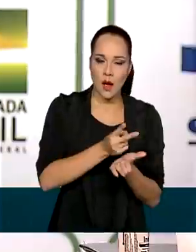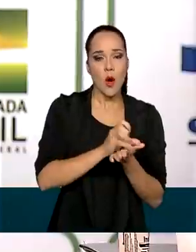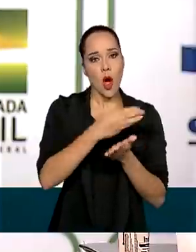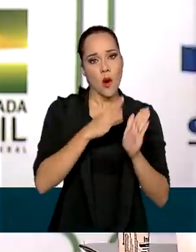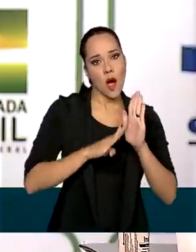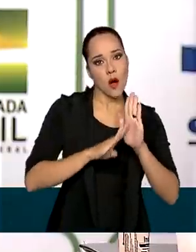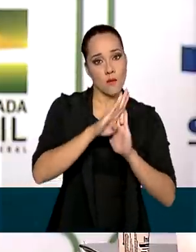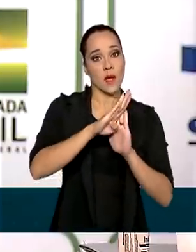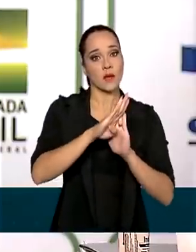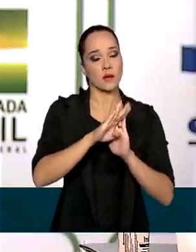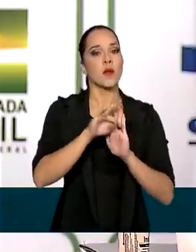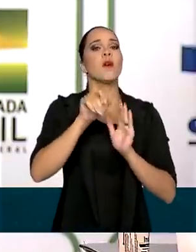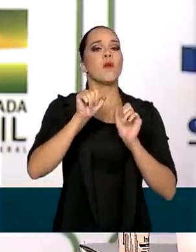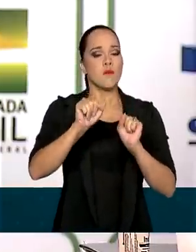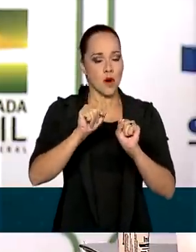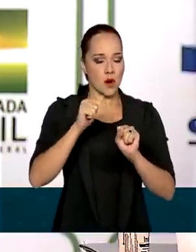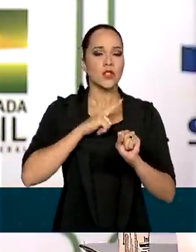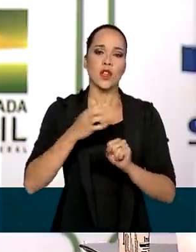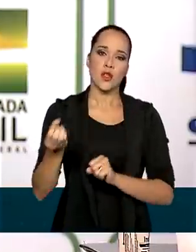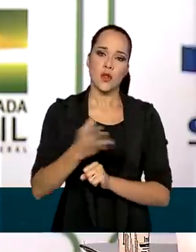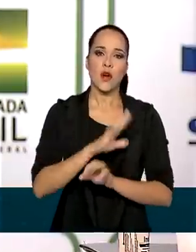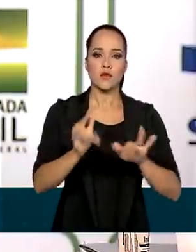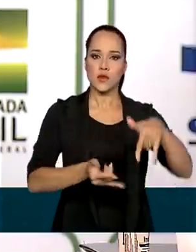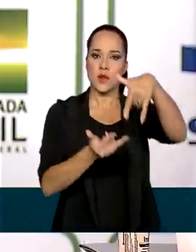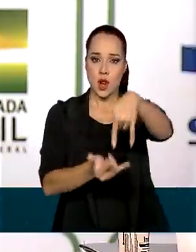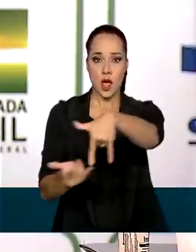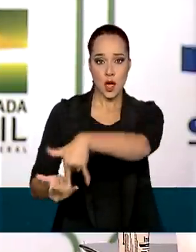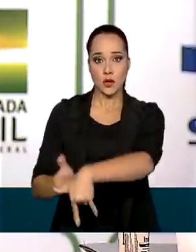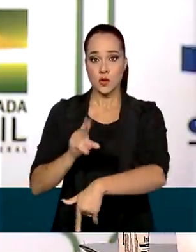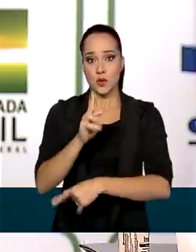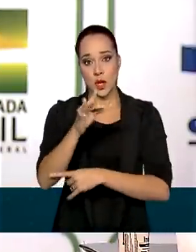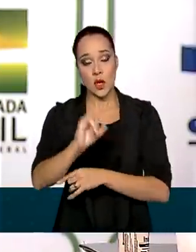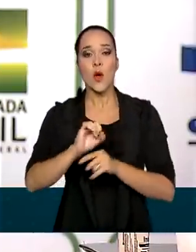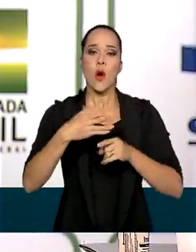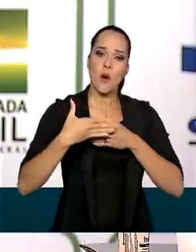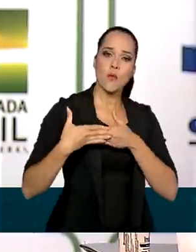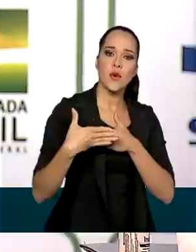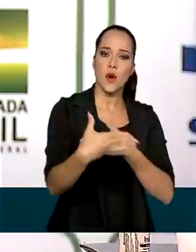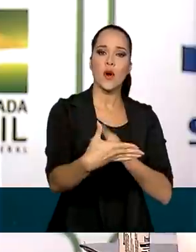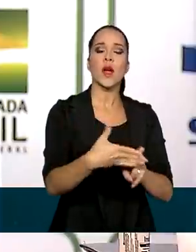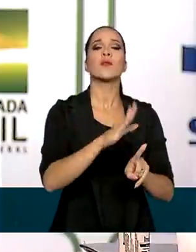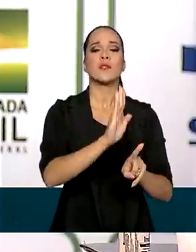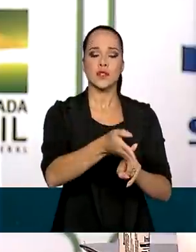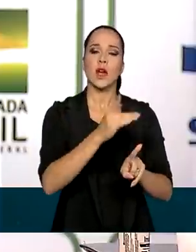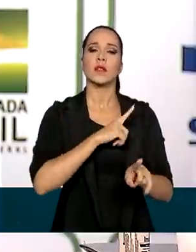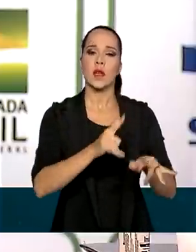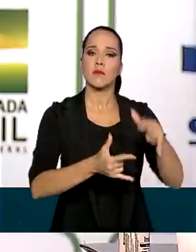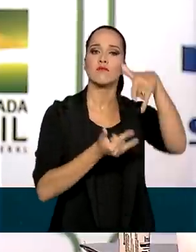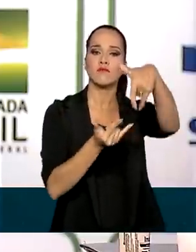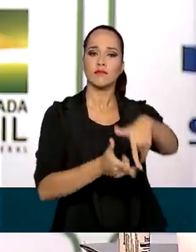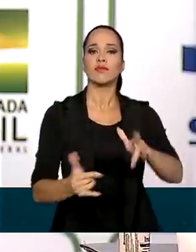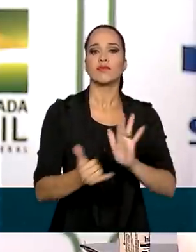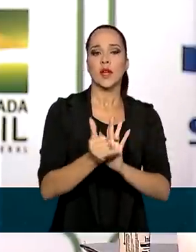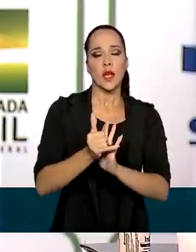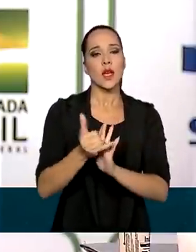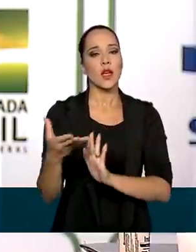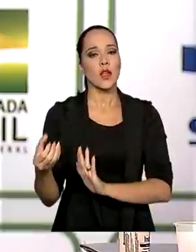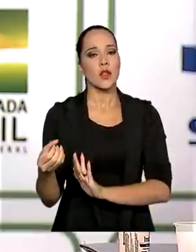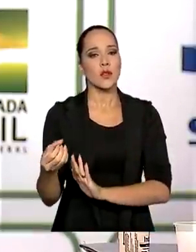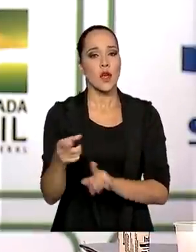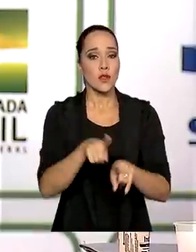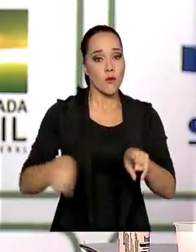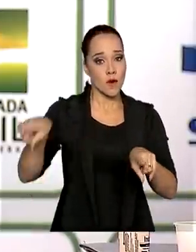acréscimo, poderemos vir habilitar novos leitos ou ainda prorrogar aqueles previamente habilitados e renovar essas